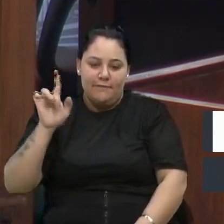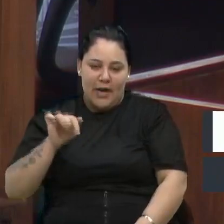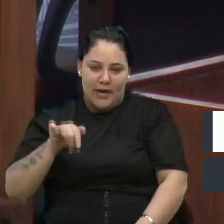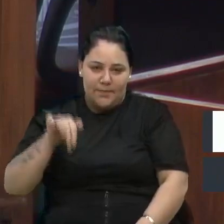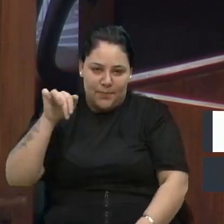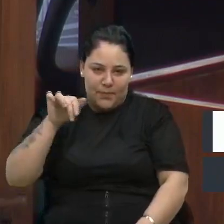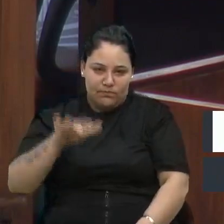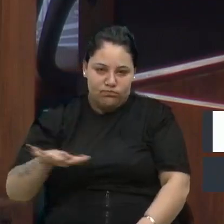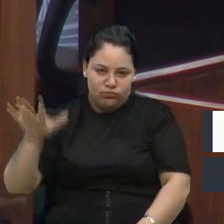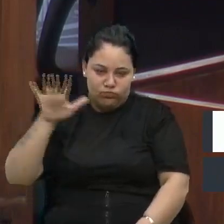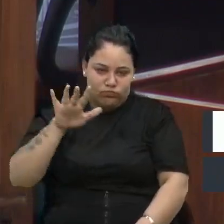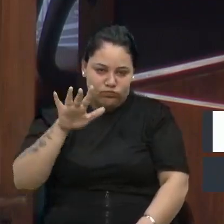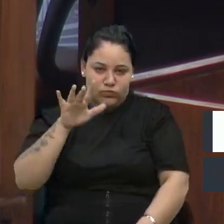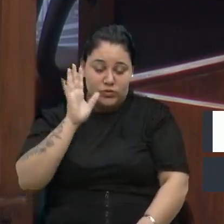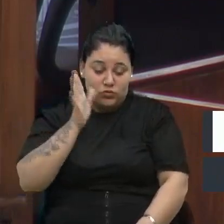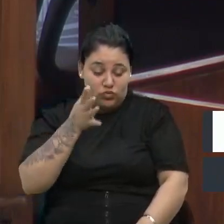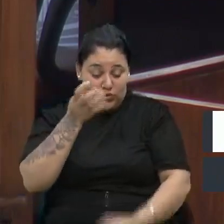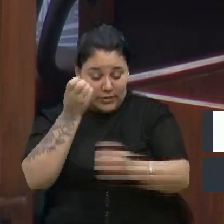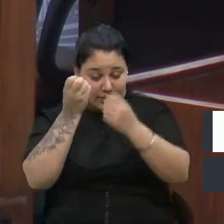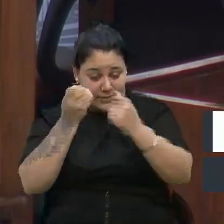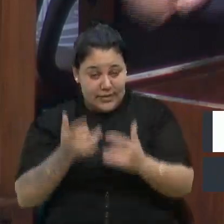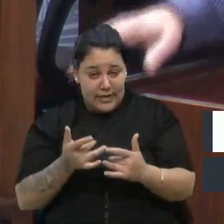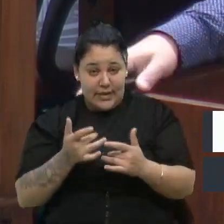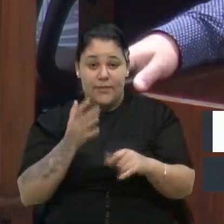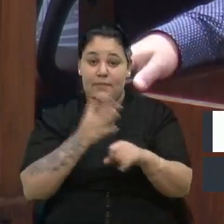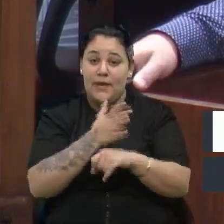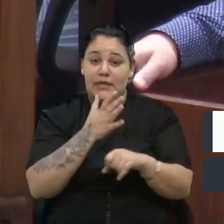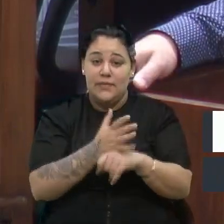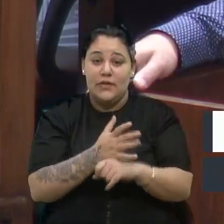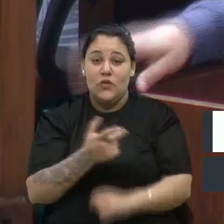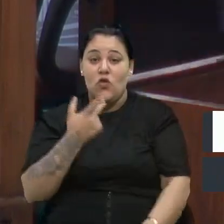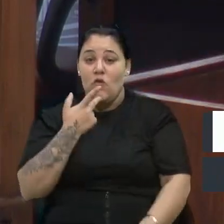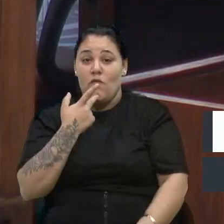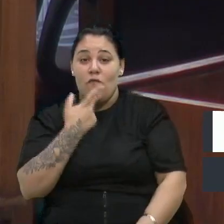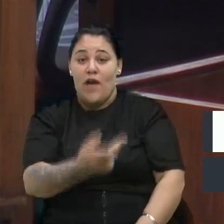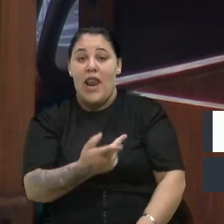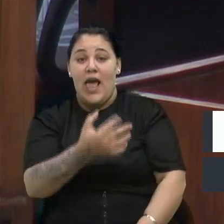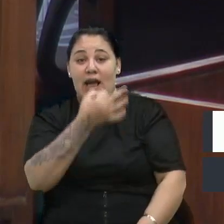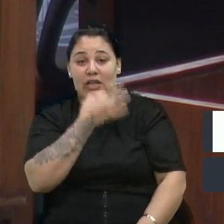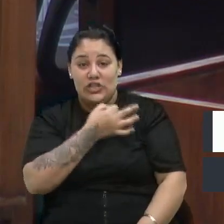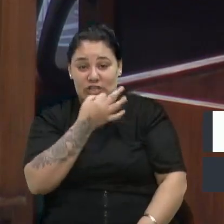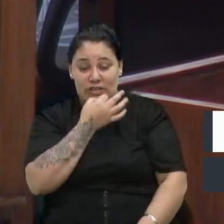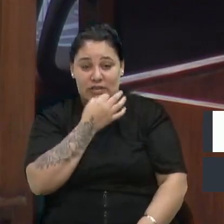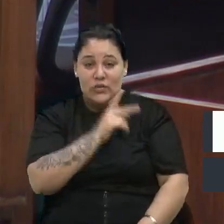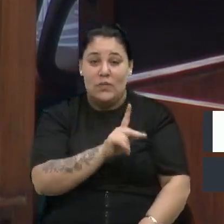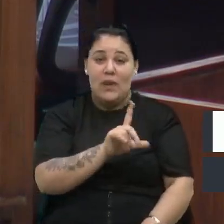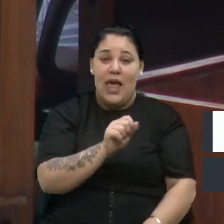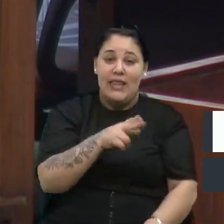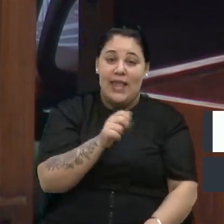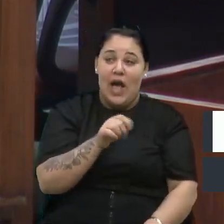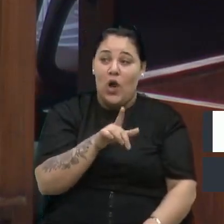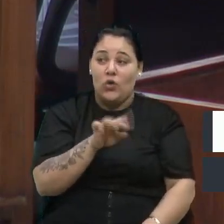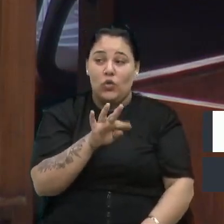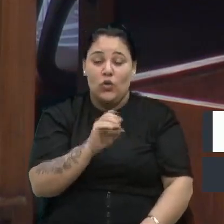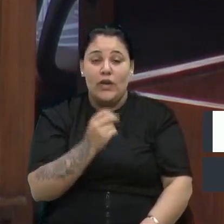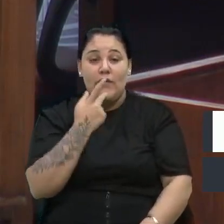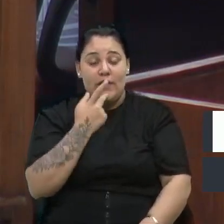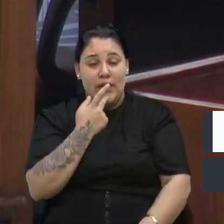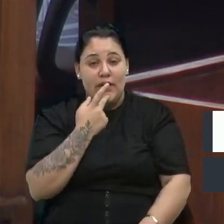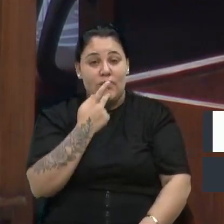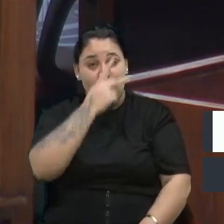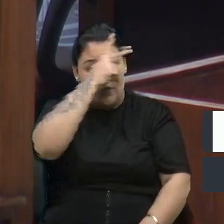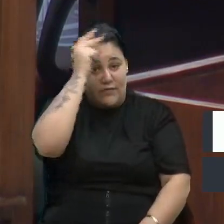Eu comentei isso, participei do Fala Caxias no Planalto e disse para o prefeito que não dá para a gente